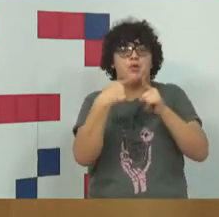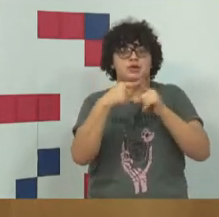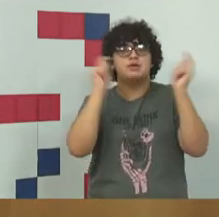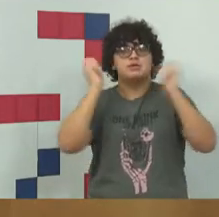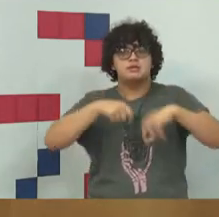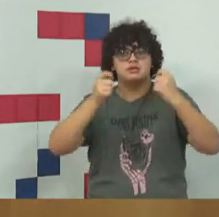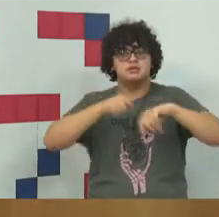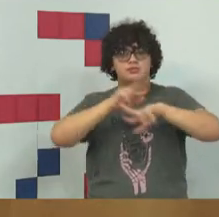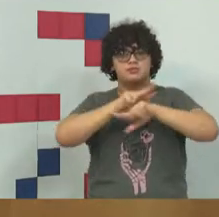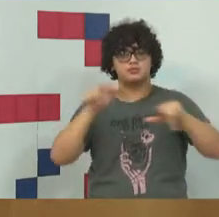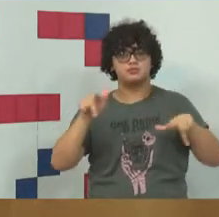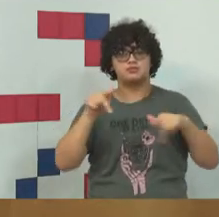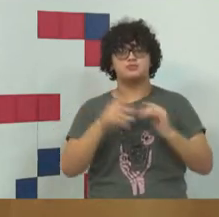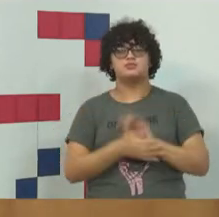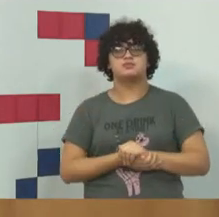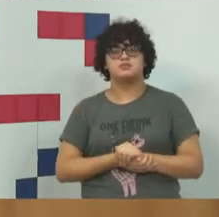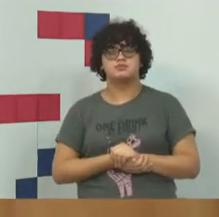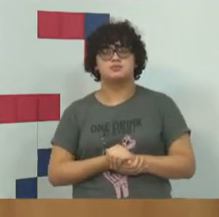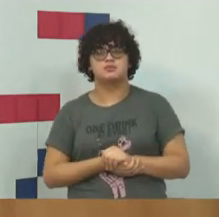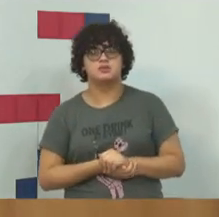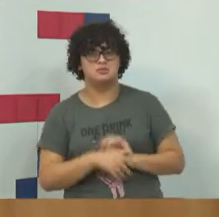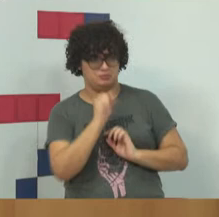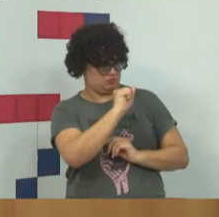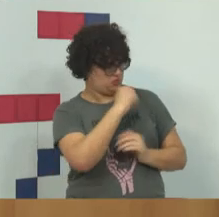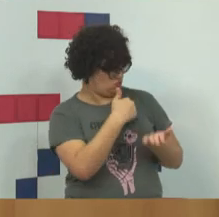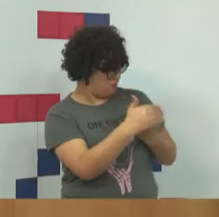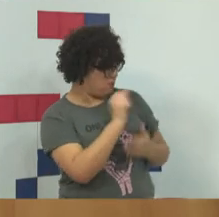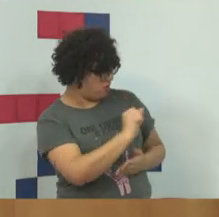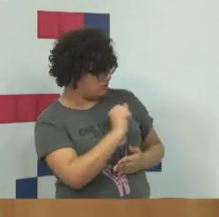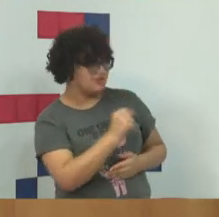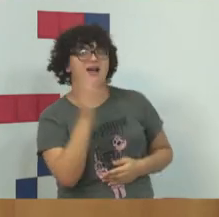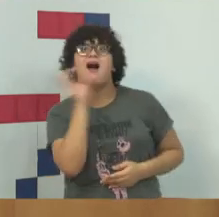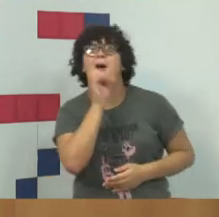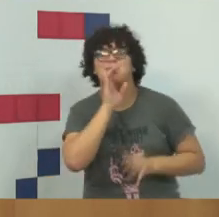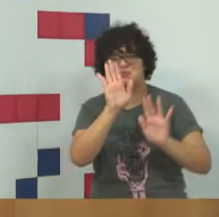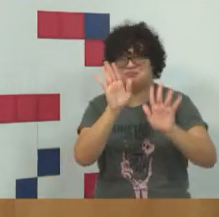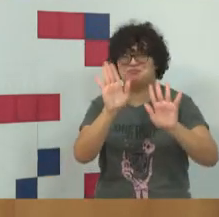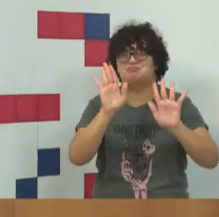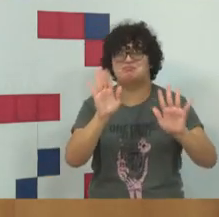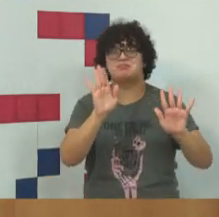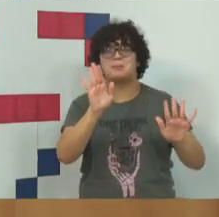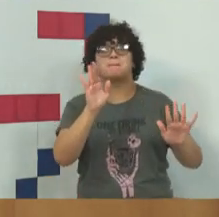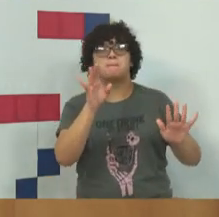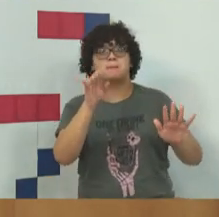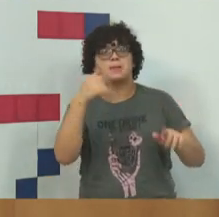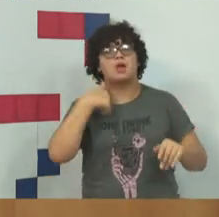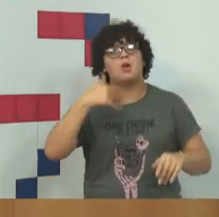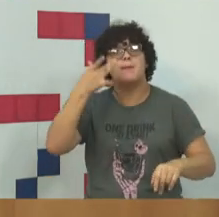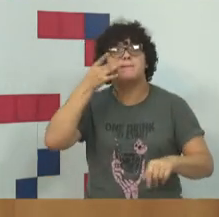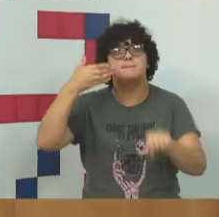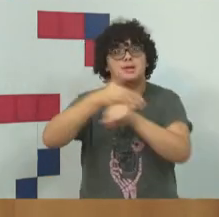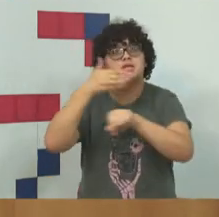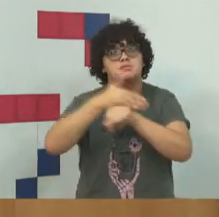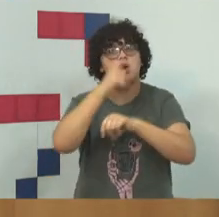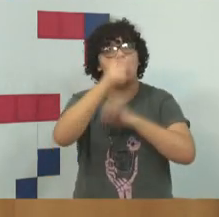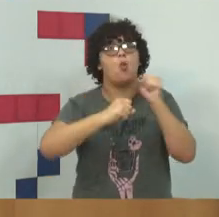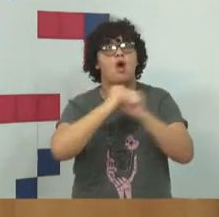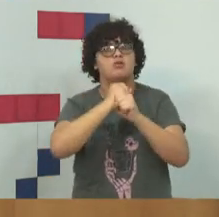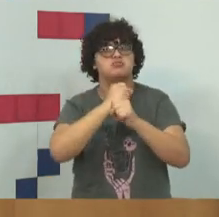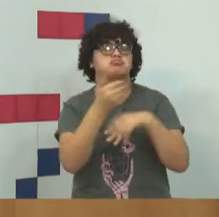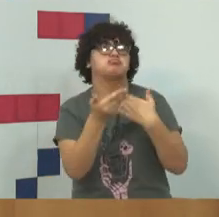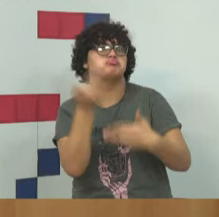todas as questões. Posso começar? Claro. Rapidinho. Eu participei há um ano ou dois,